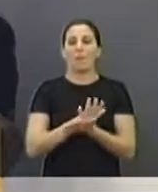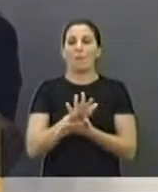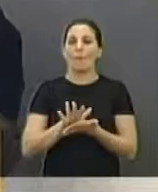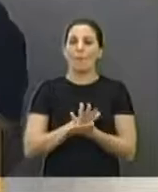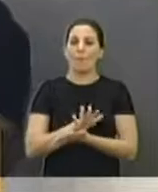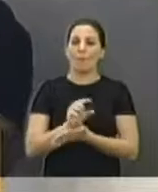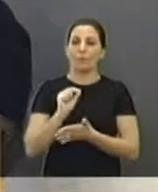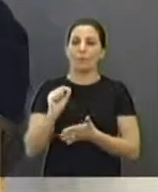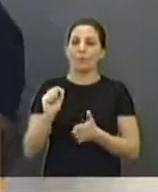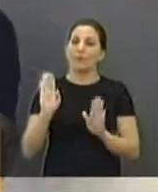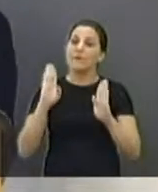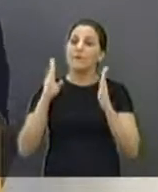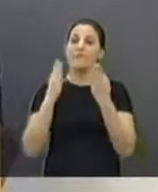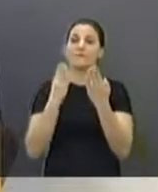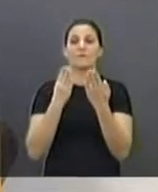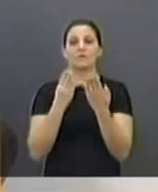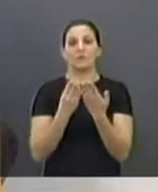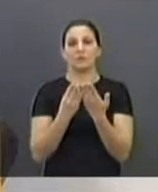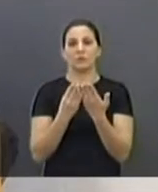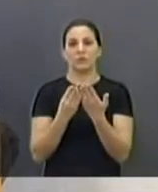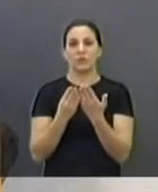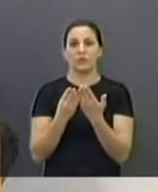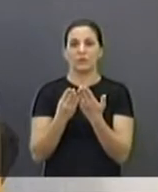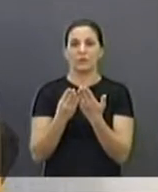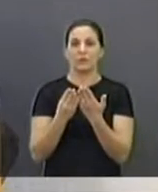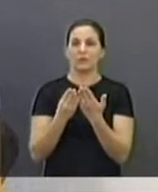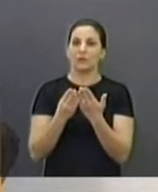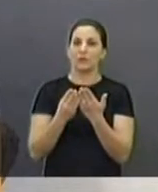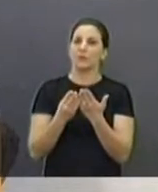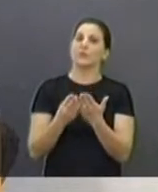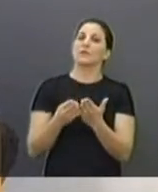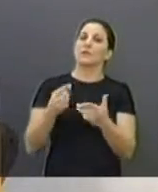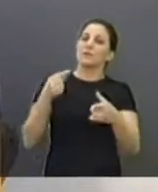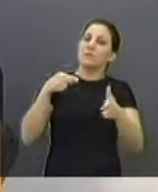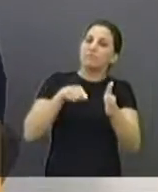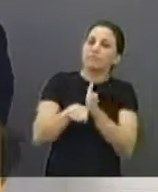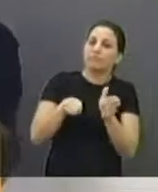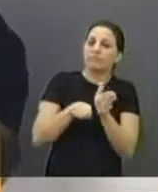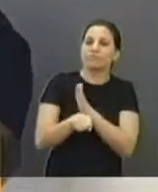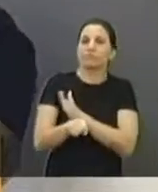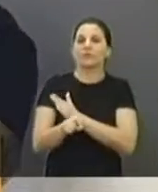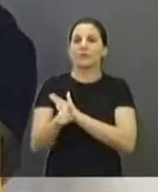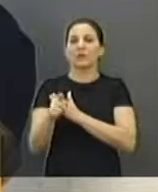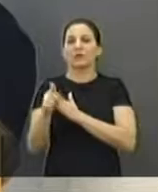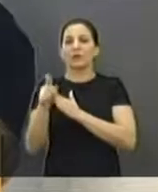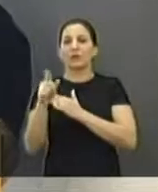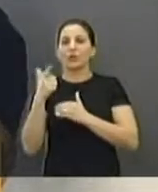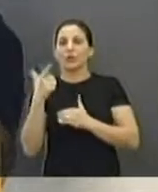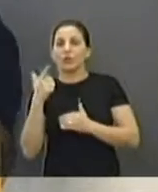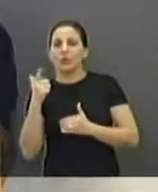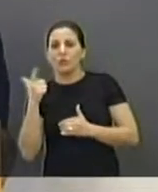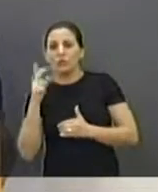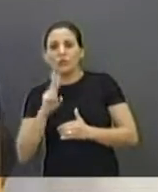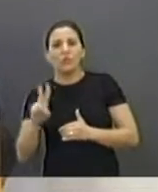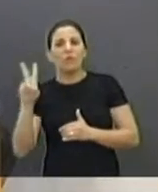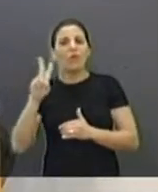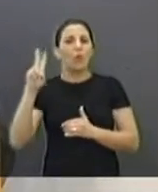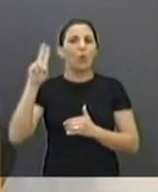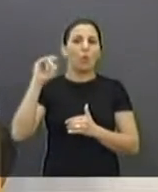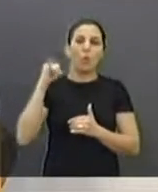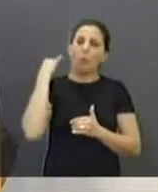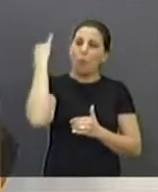dizendo que tem que fechar, eu não venho aqui questionar, dizendo que não é de excelência, vamos reconhecer.